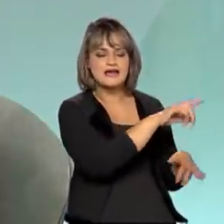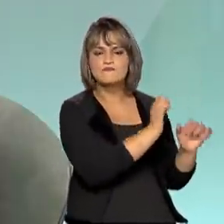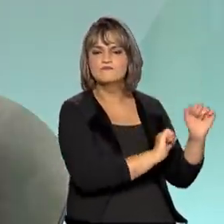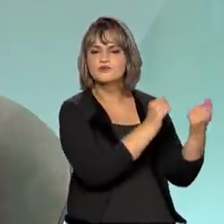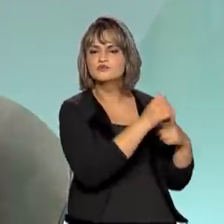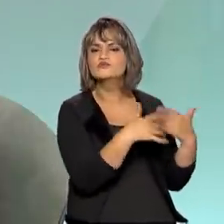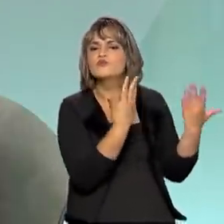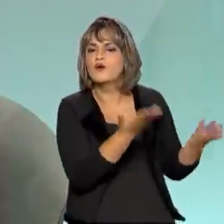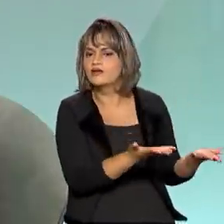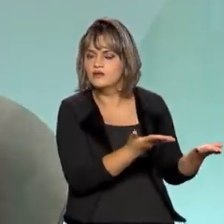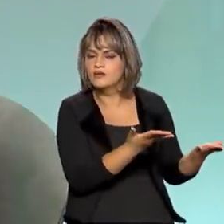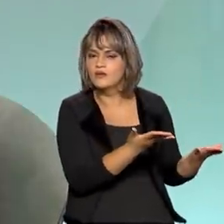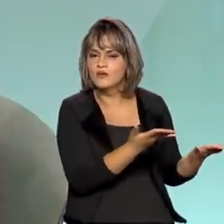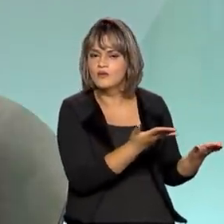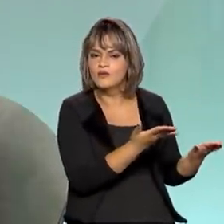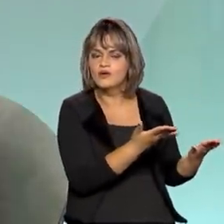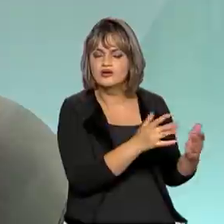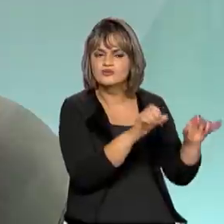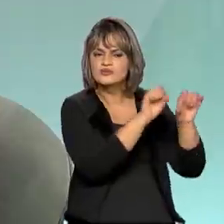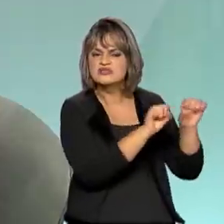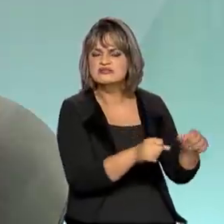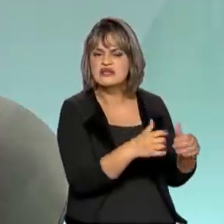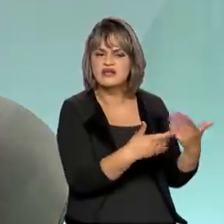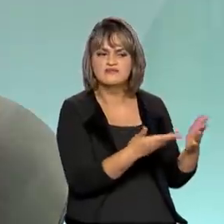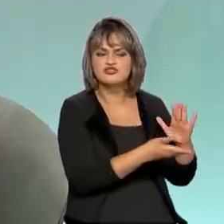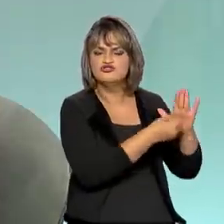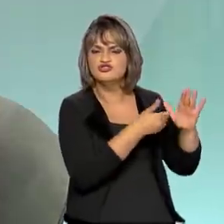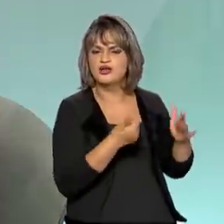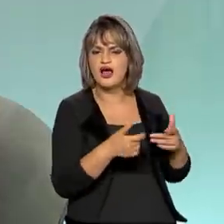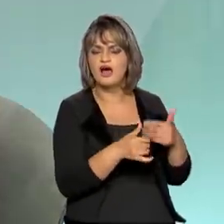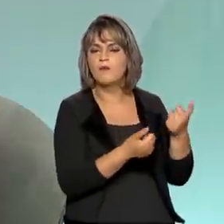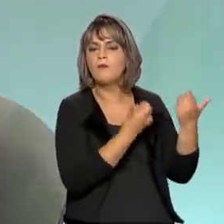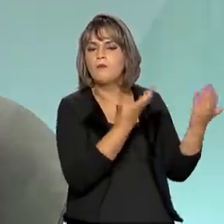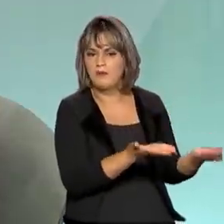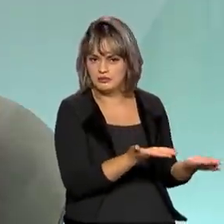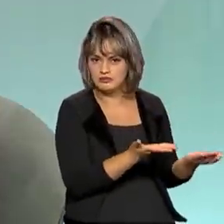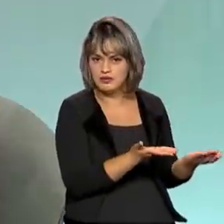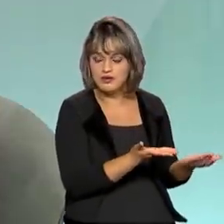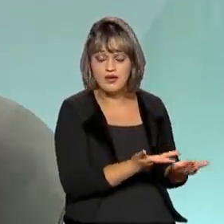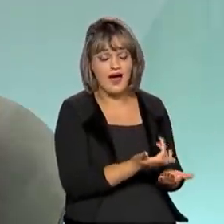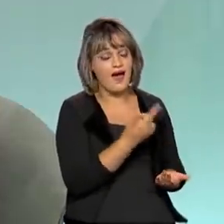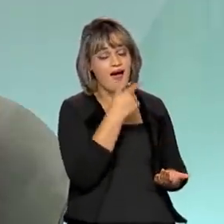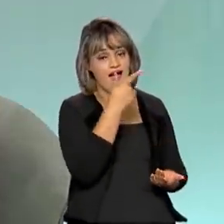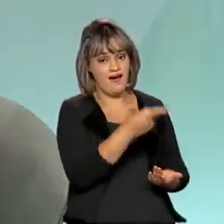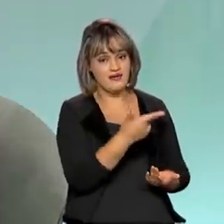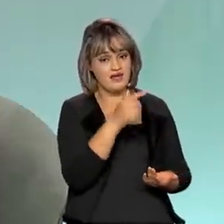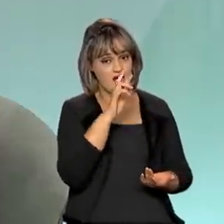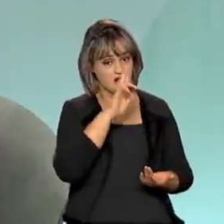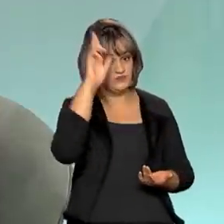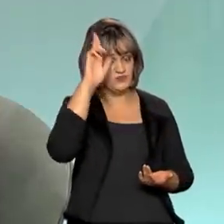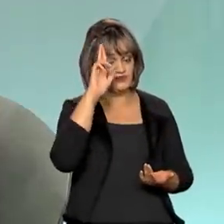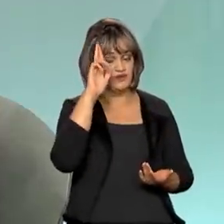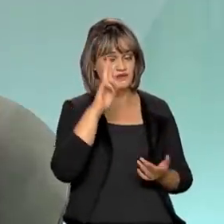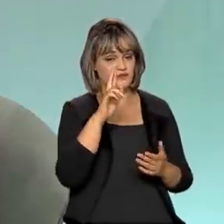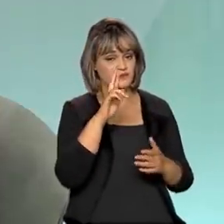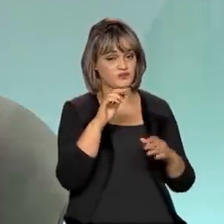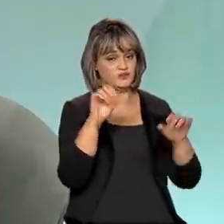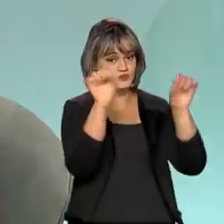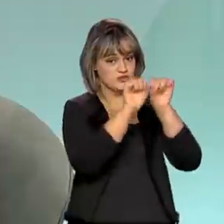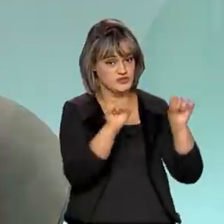em que momento eles podem retirar a carga do sistema. Então, diante dessa possibilidade, o operador nacional do sistema,